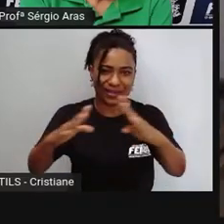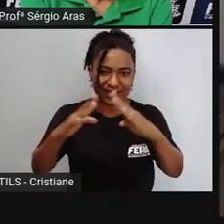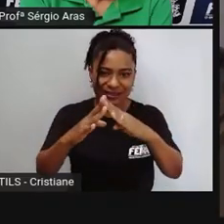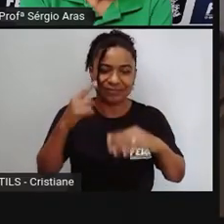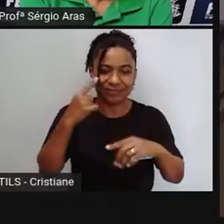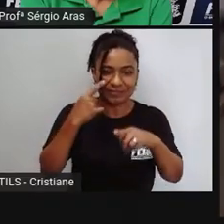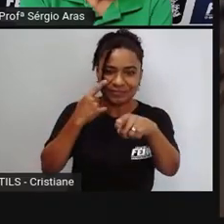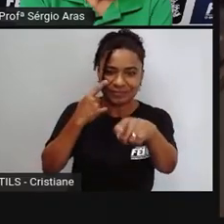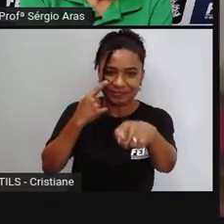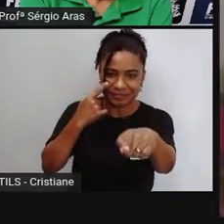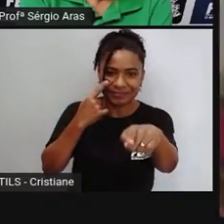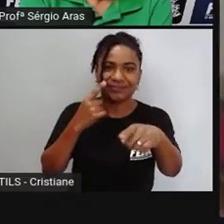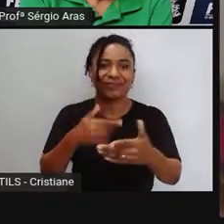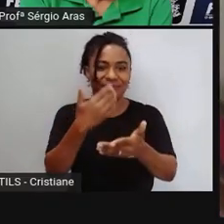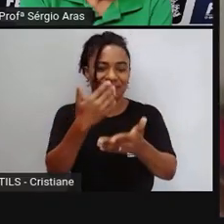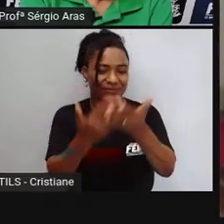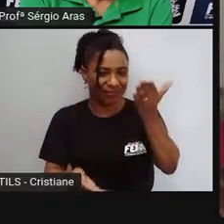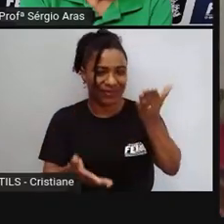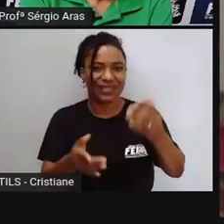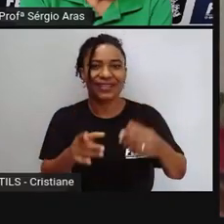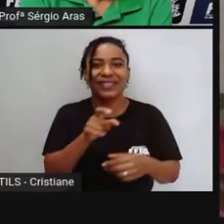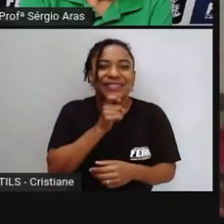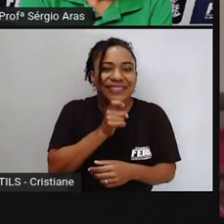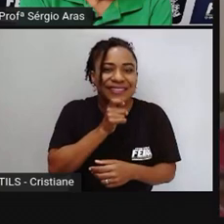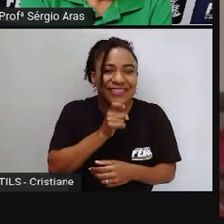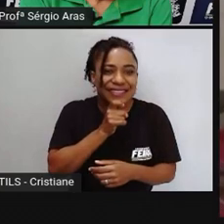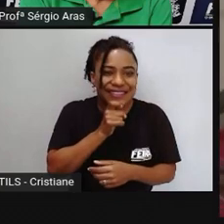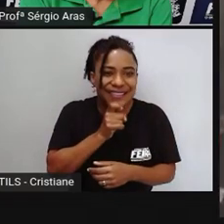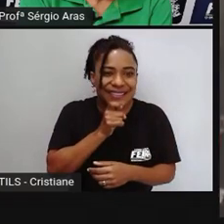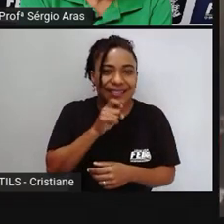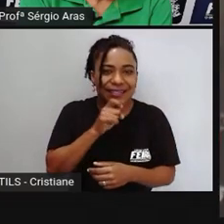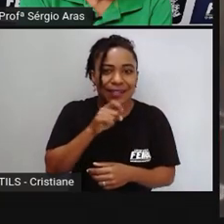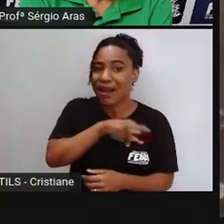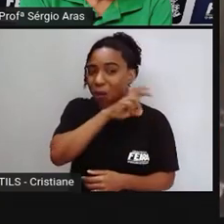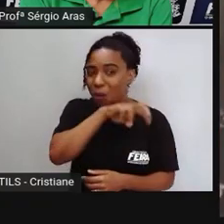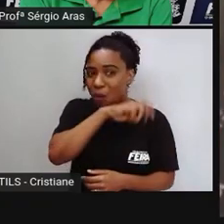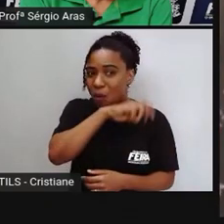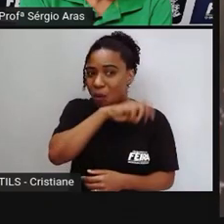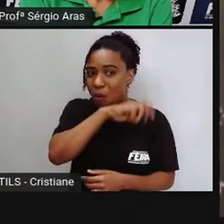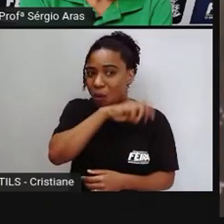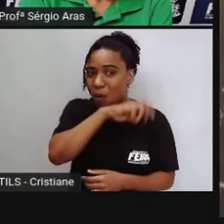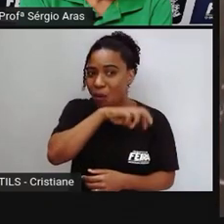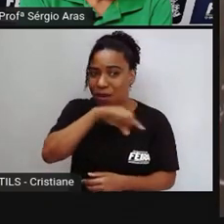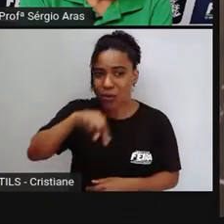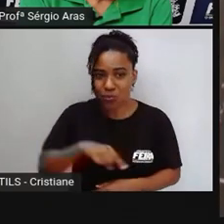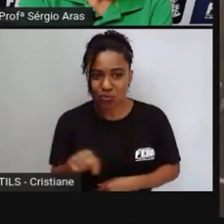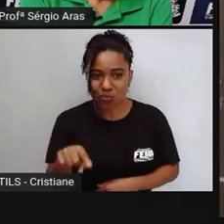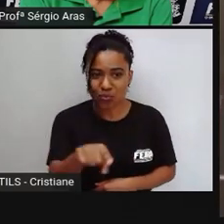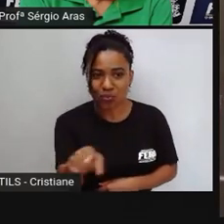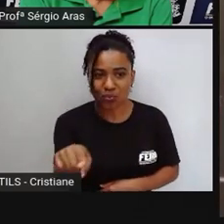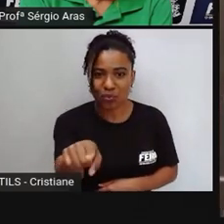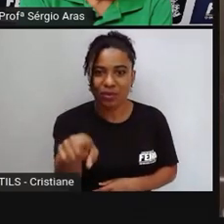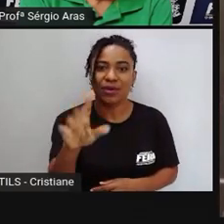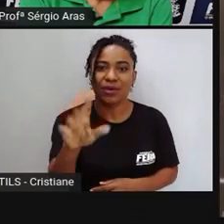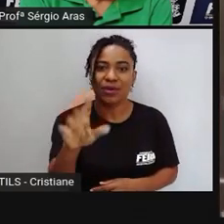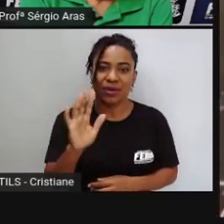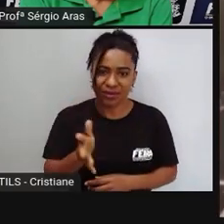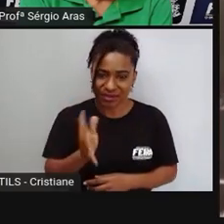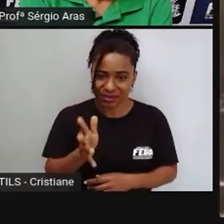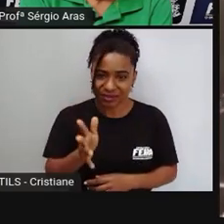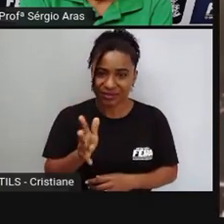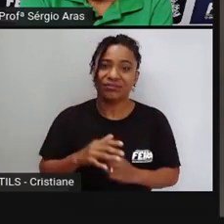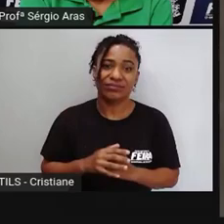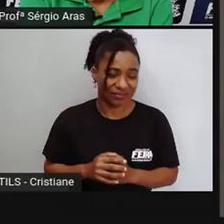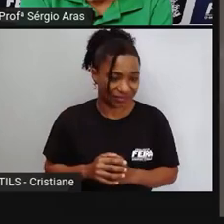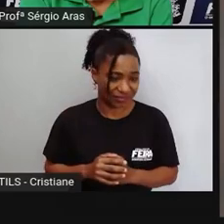geladeira móveis e já achou até cobra dentro de casa começou a entrar por debaixo do alicerce dos